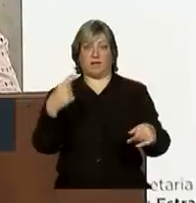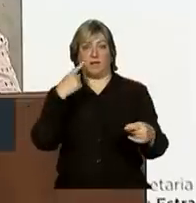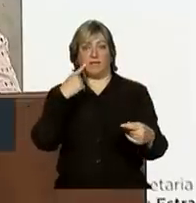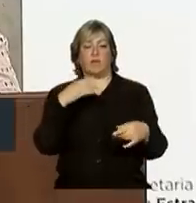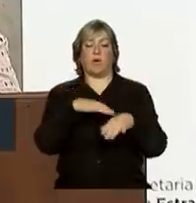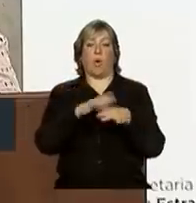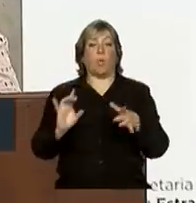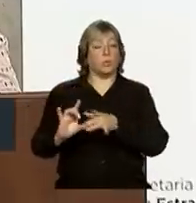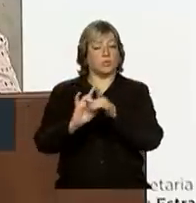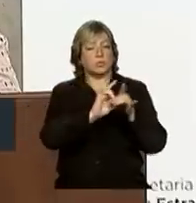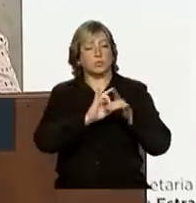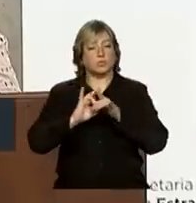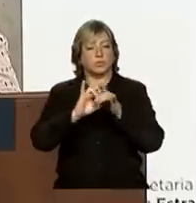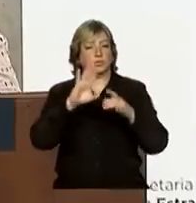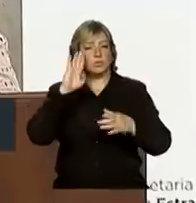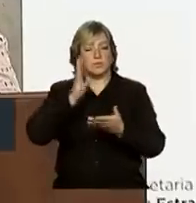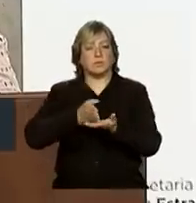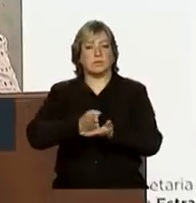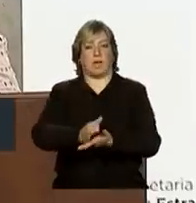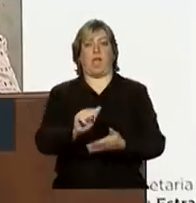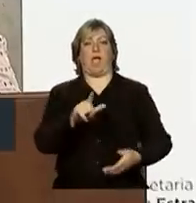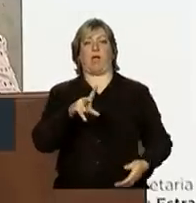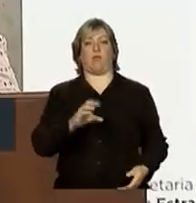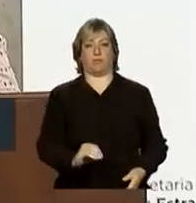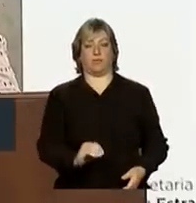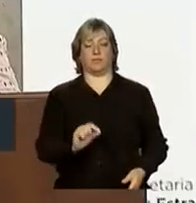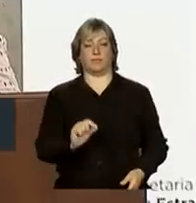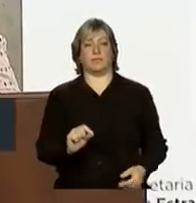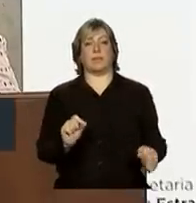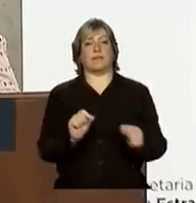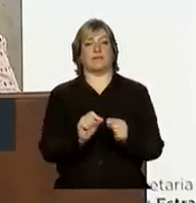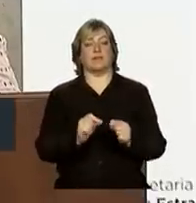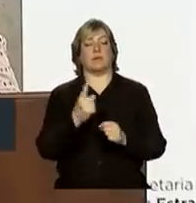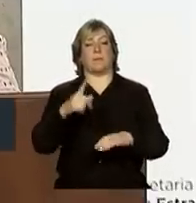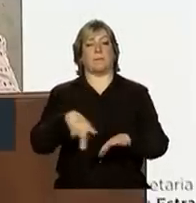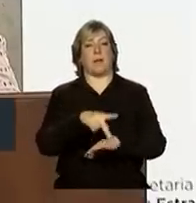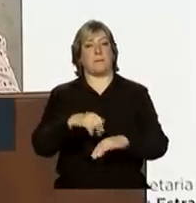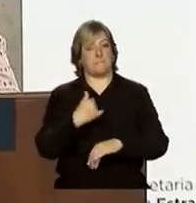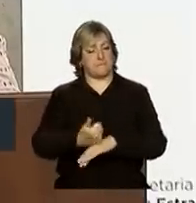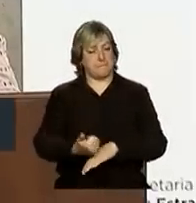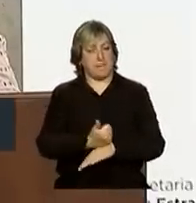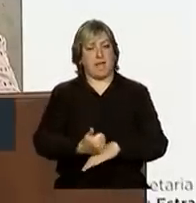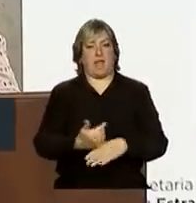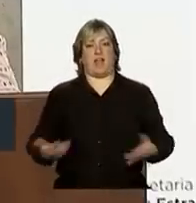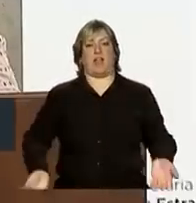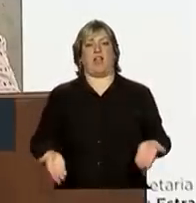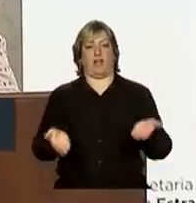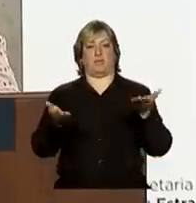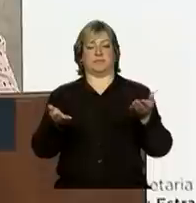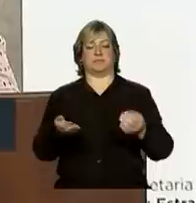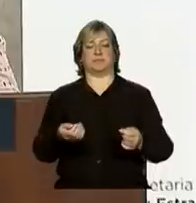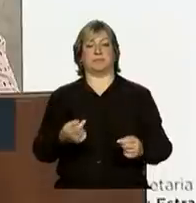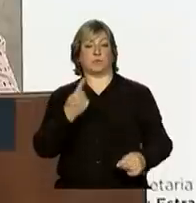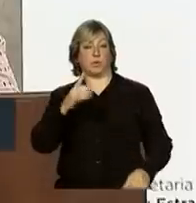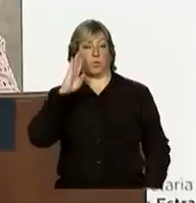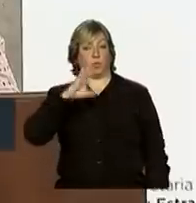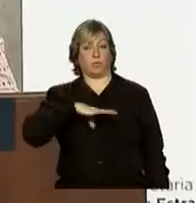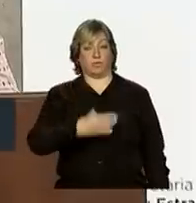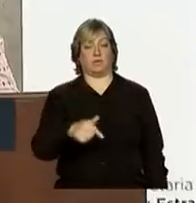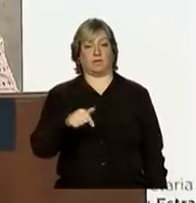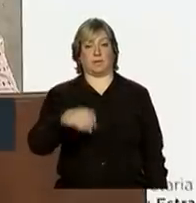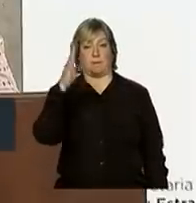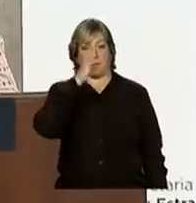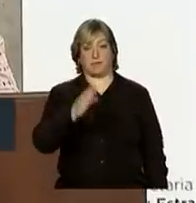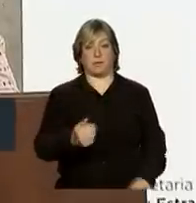unidos por um objetivo central, o de construir um país melhor. Um dos desafios desse Brasil